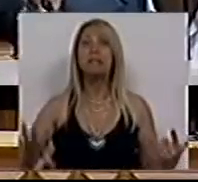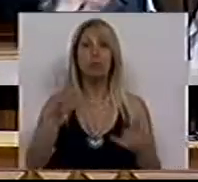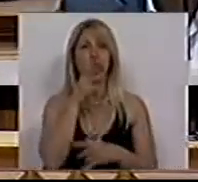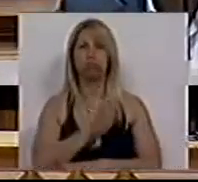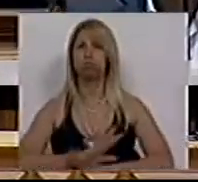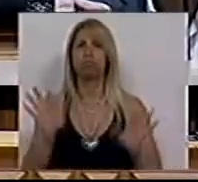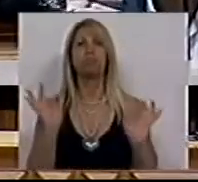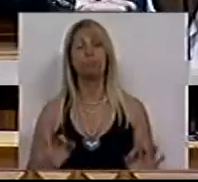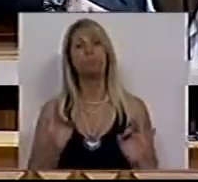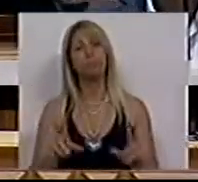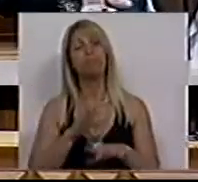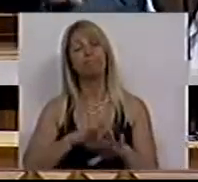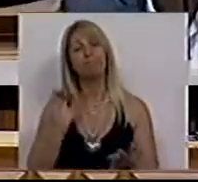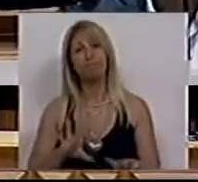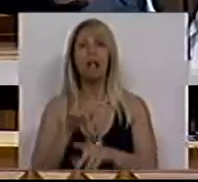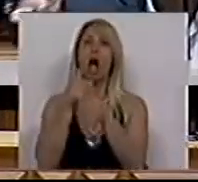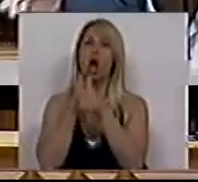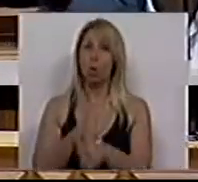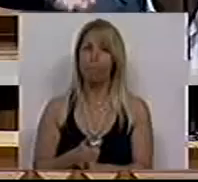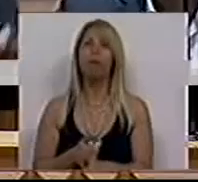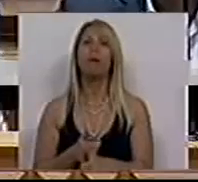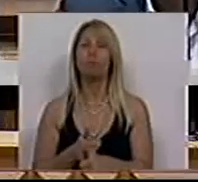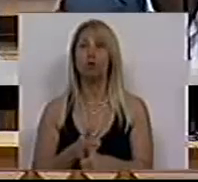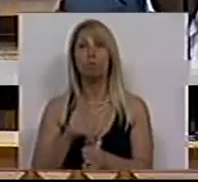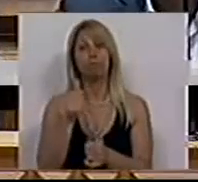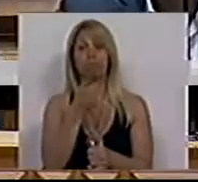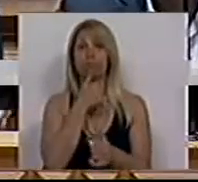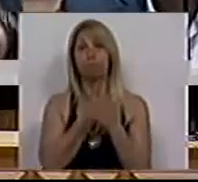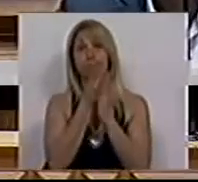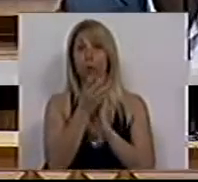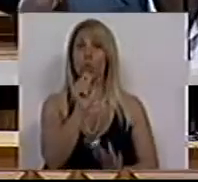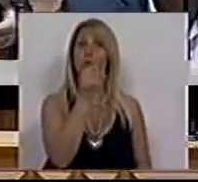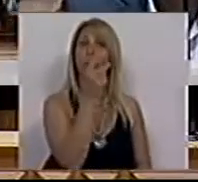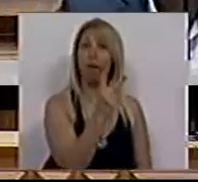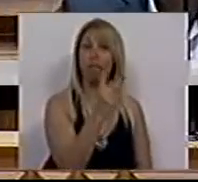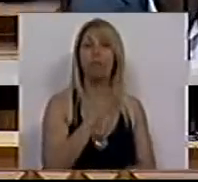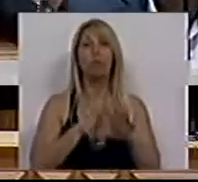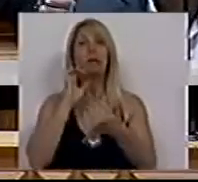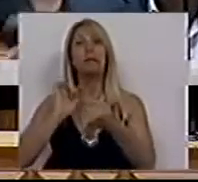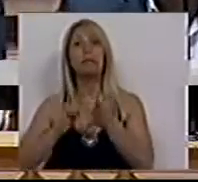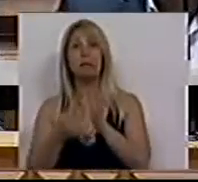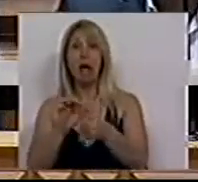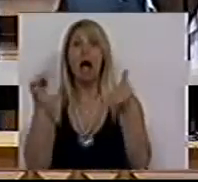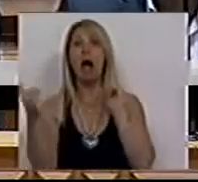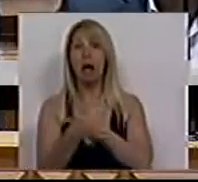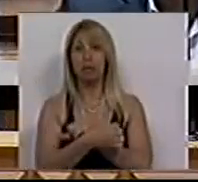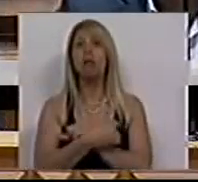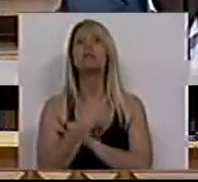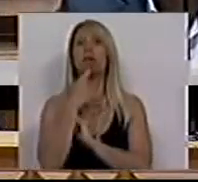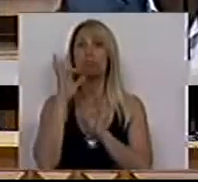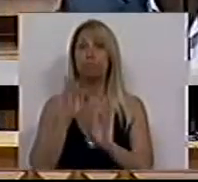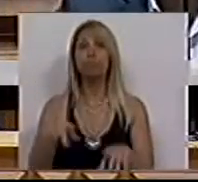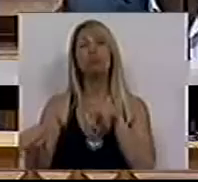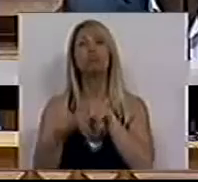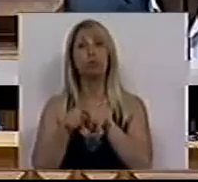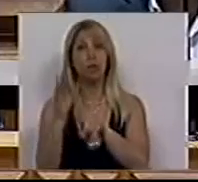Nesse sentido acompanhamos quer as medidas do PEV relativamente à necessidade de alteração de fundo das políticas